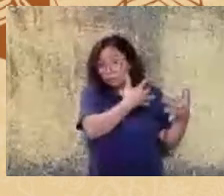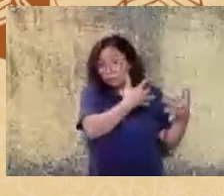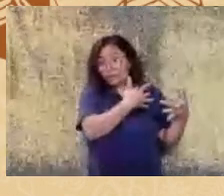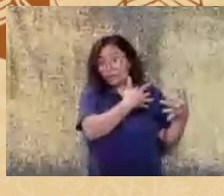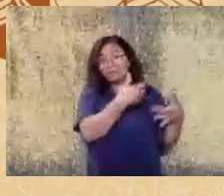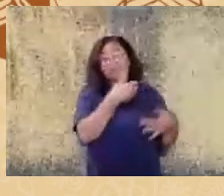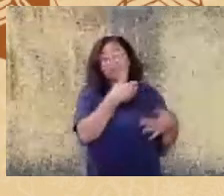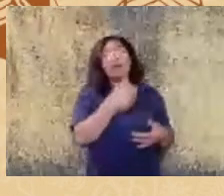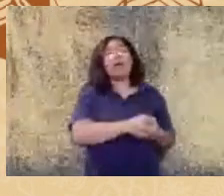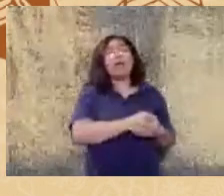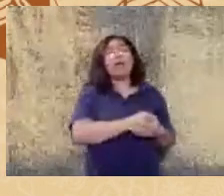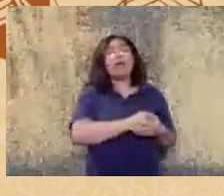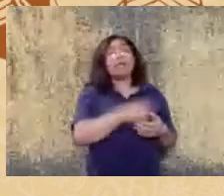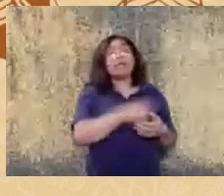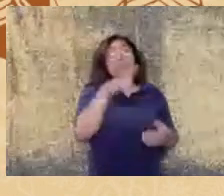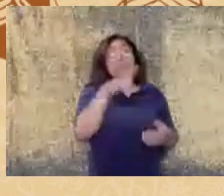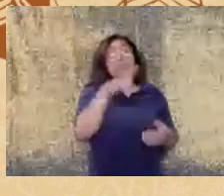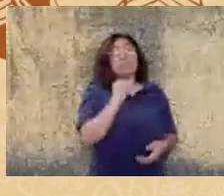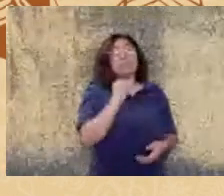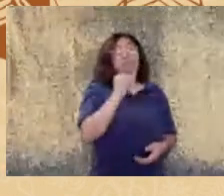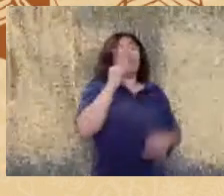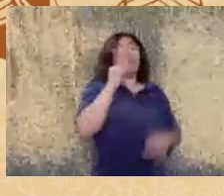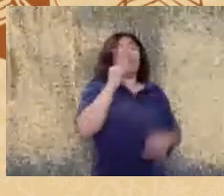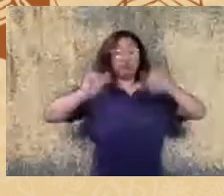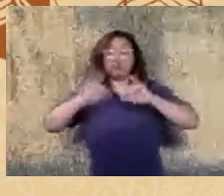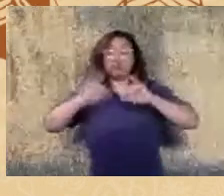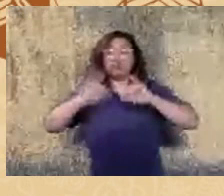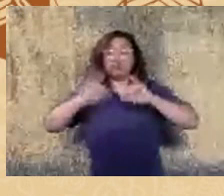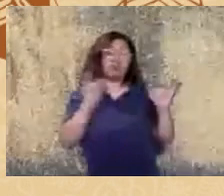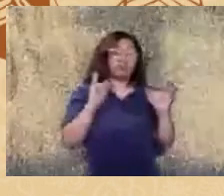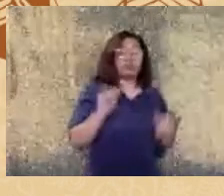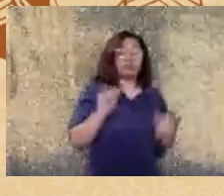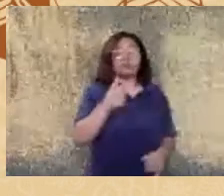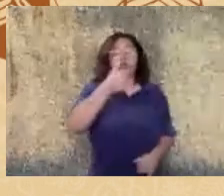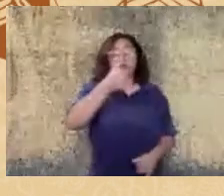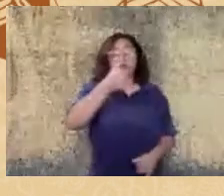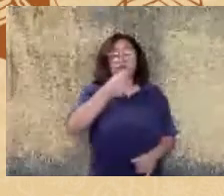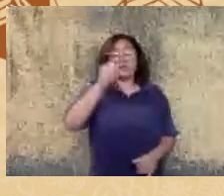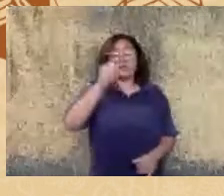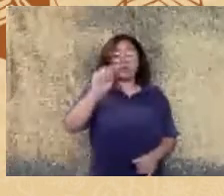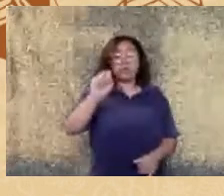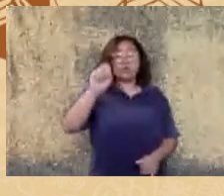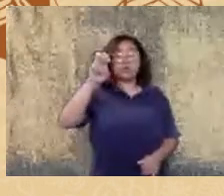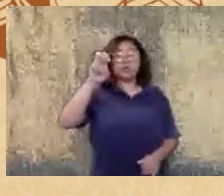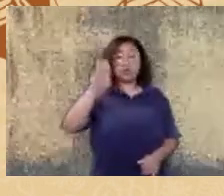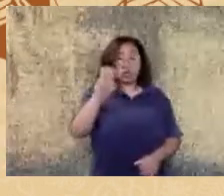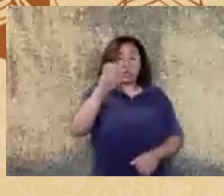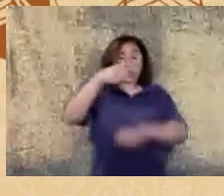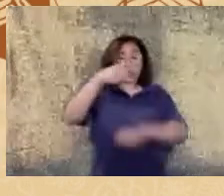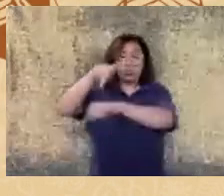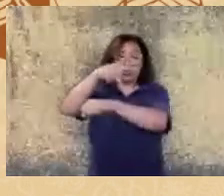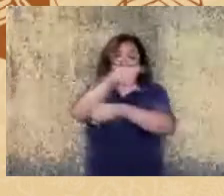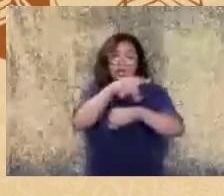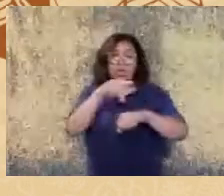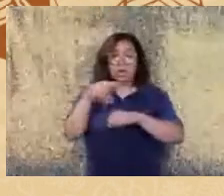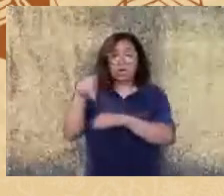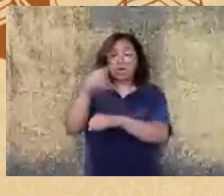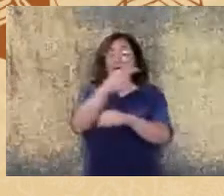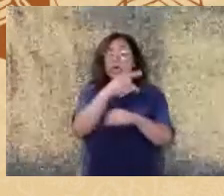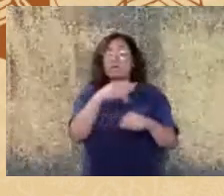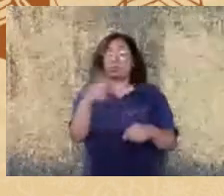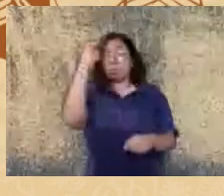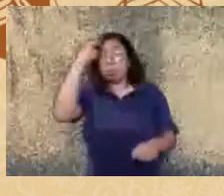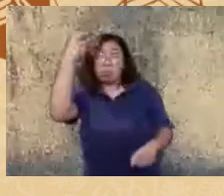então imagine quando você ouve isso você imagina ah, foi abelhado QI de pessoas de 185 países